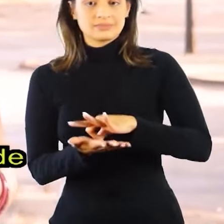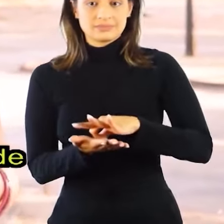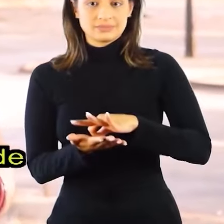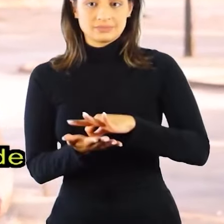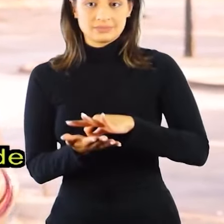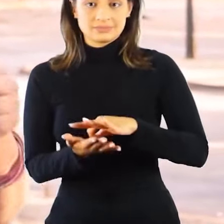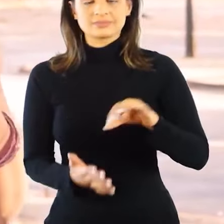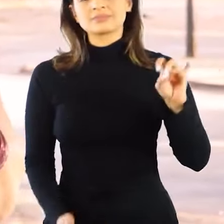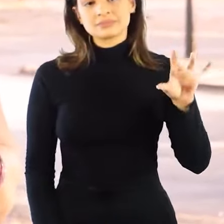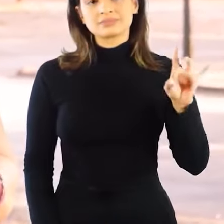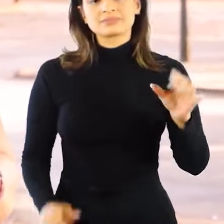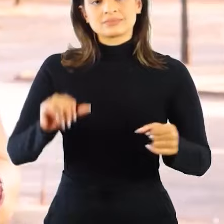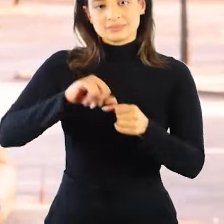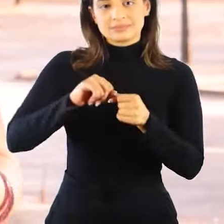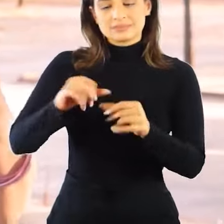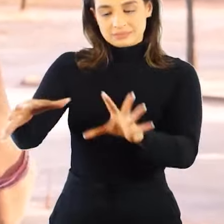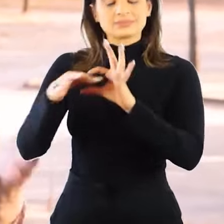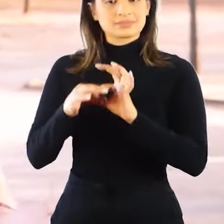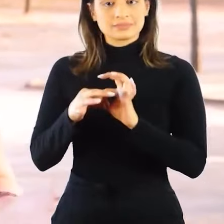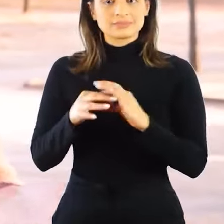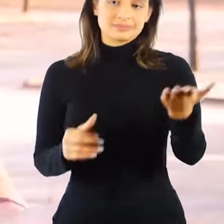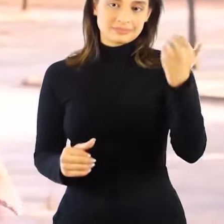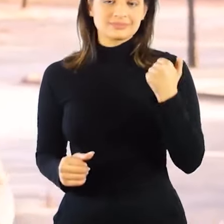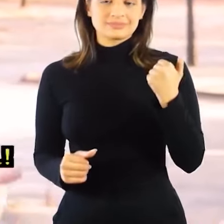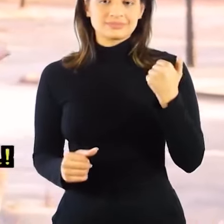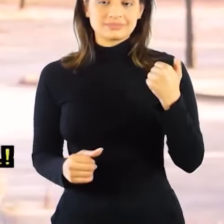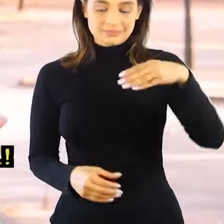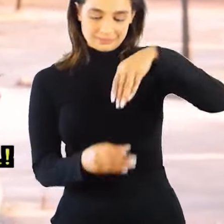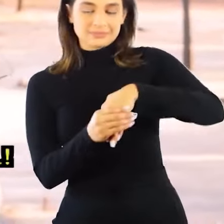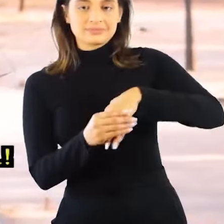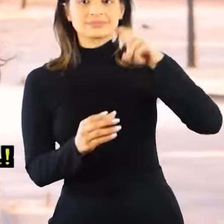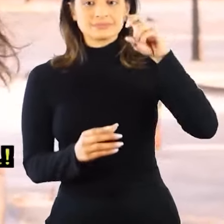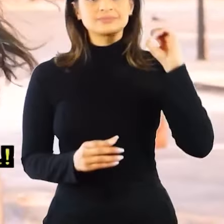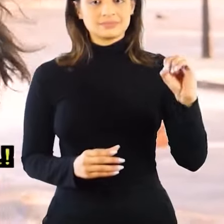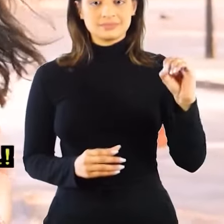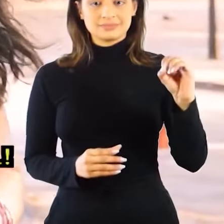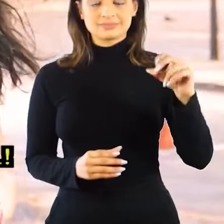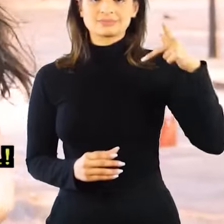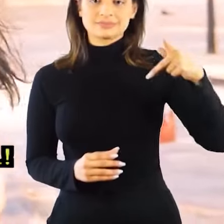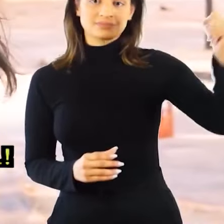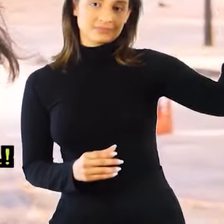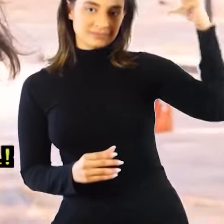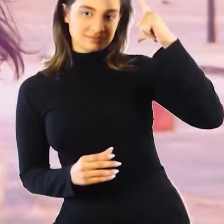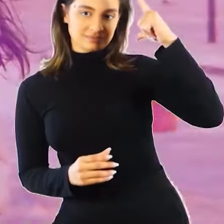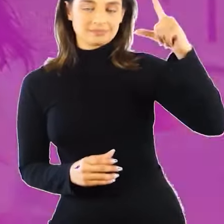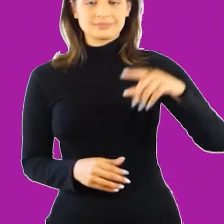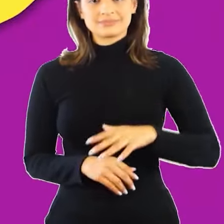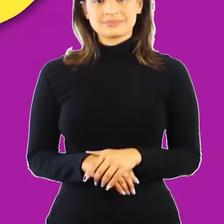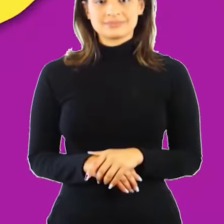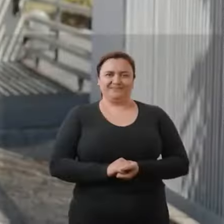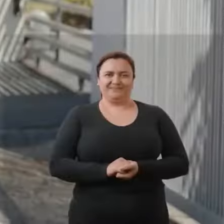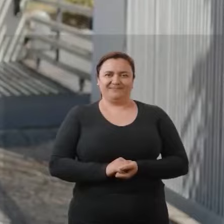precisa mudar essa realidade. A gente só vai fazer isso juntos e juntas. Vem com a gente. Vote 50, pessoal.